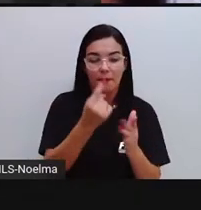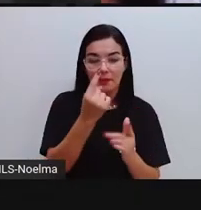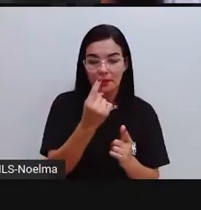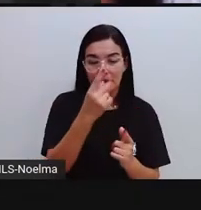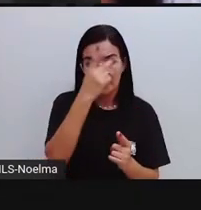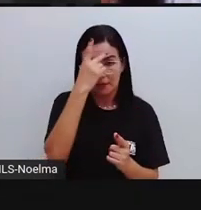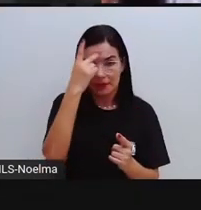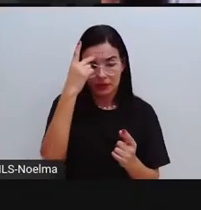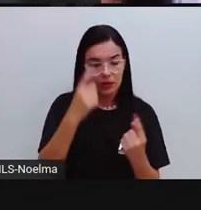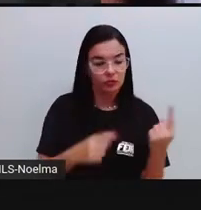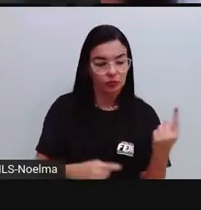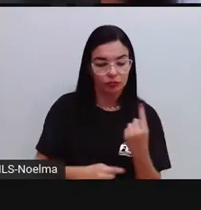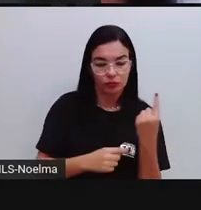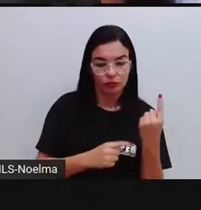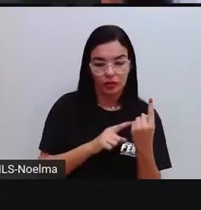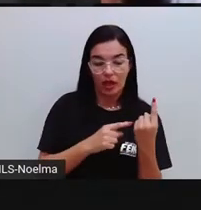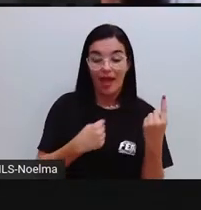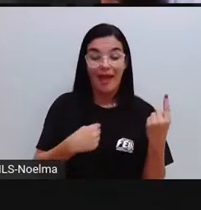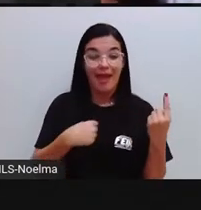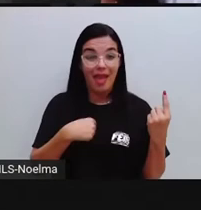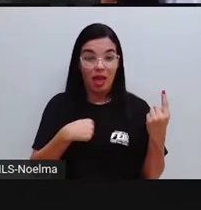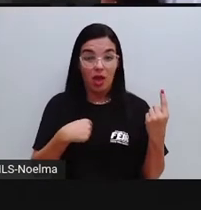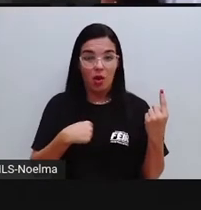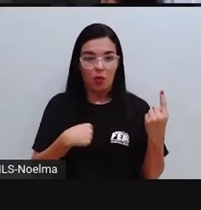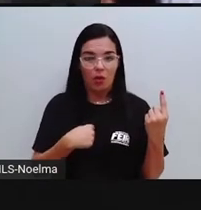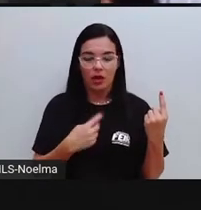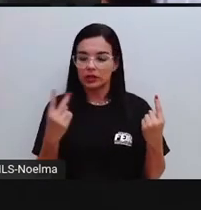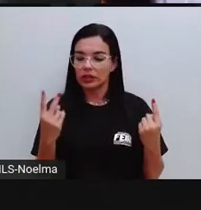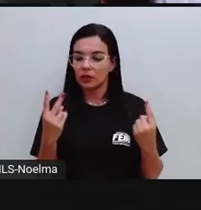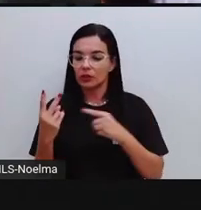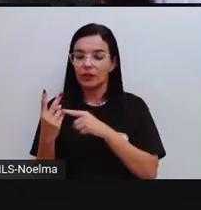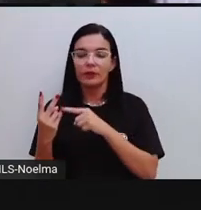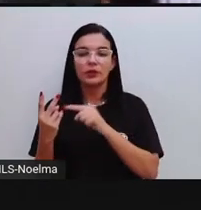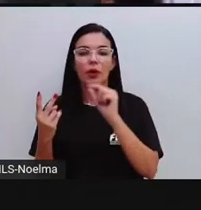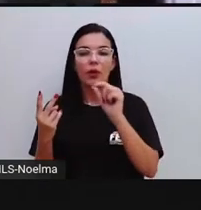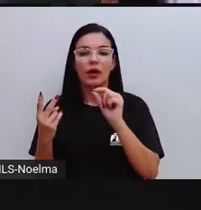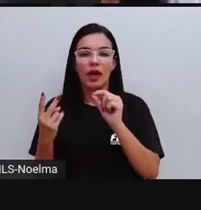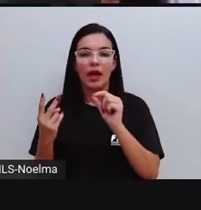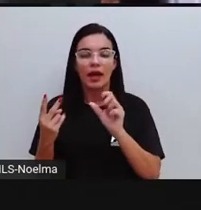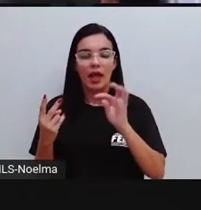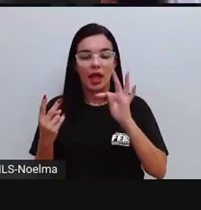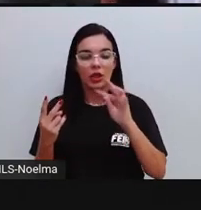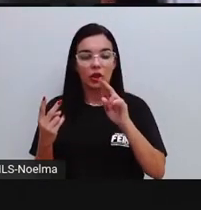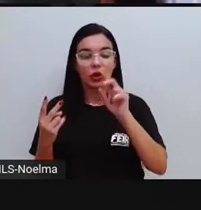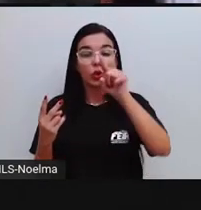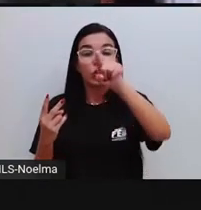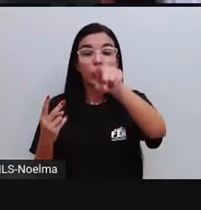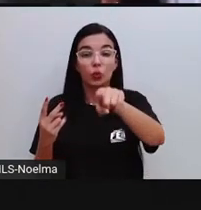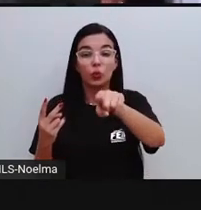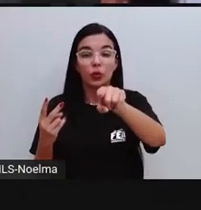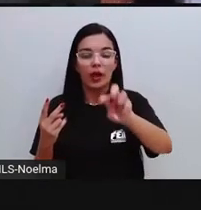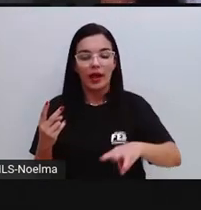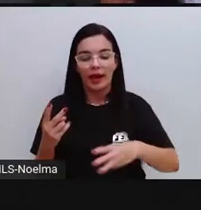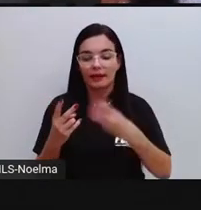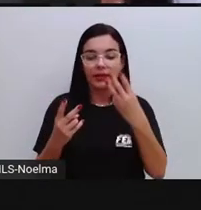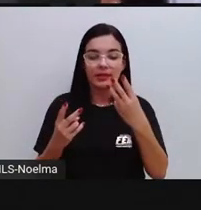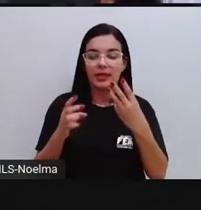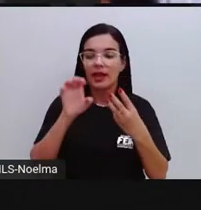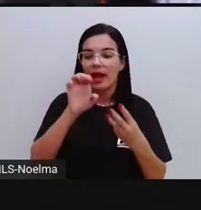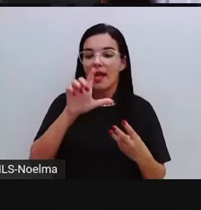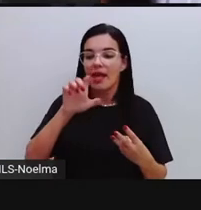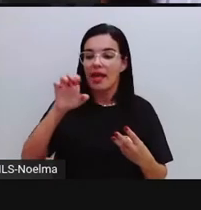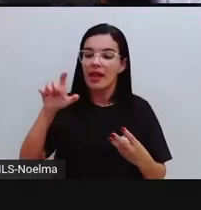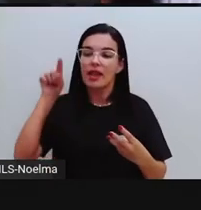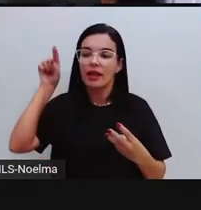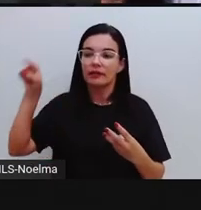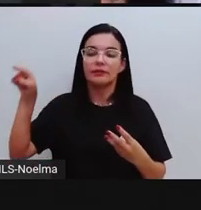singular. Eu. A segunda pessoa. Tu. A terceira pessoa do singular. Ele ou